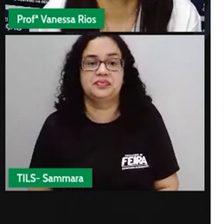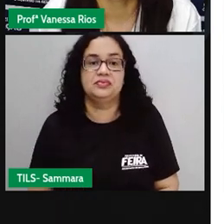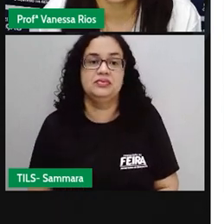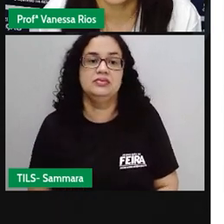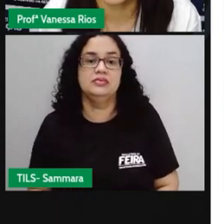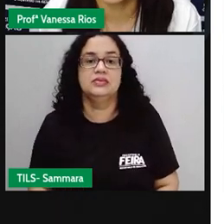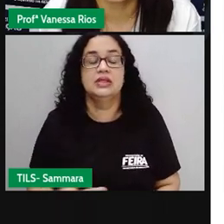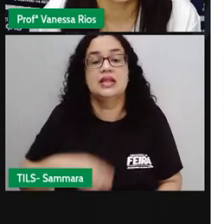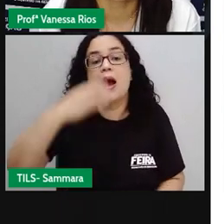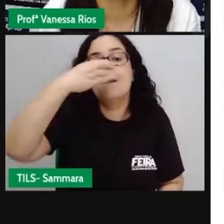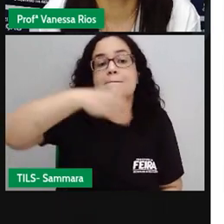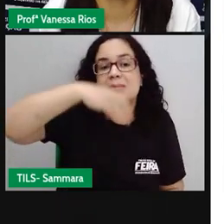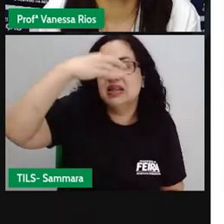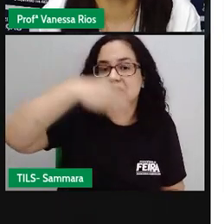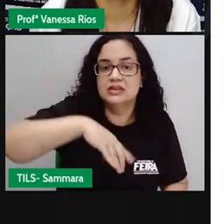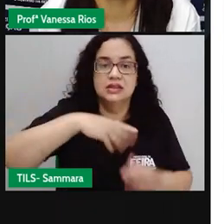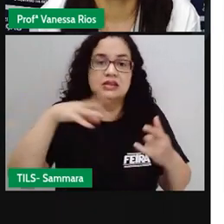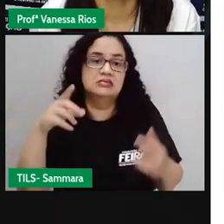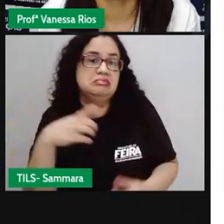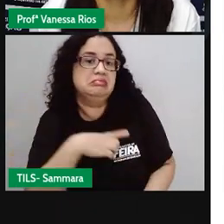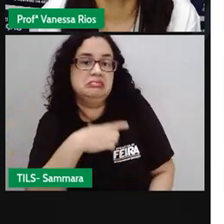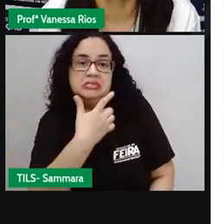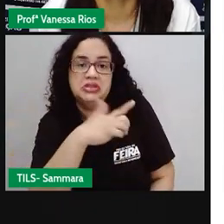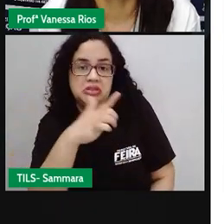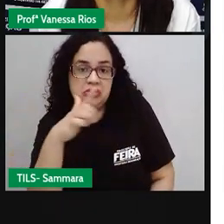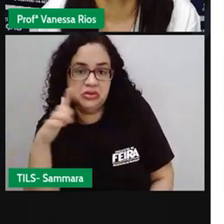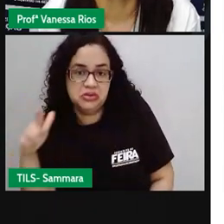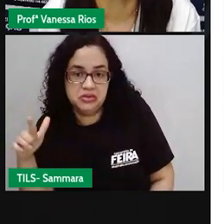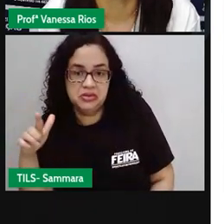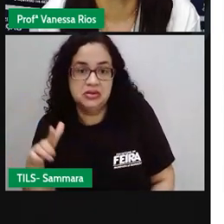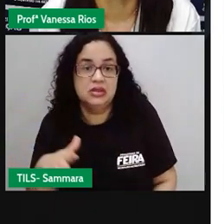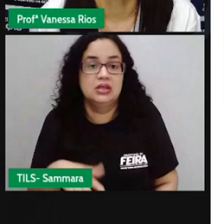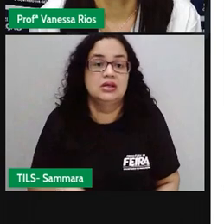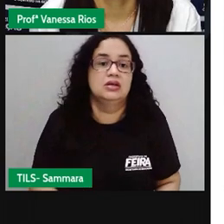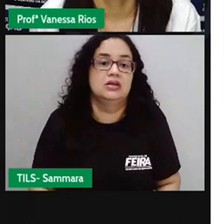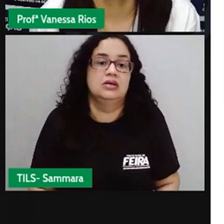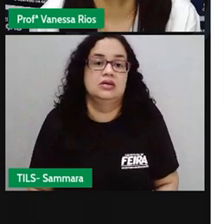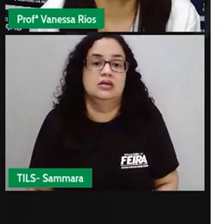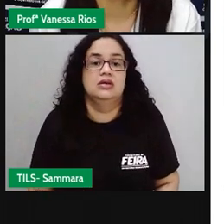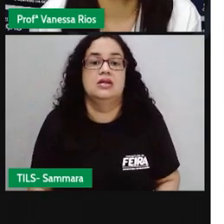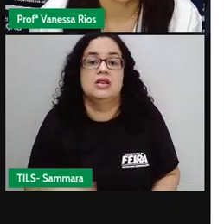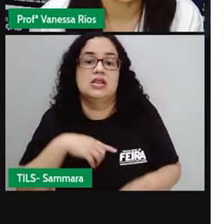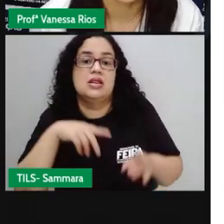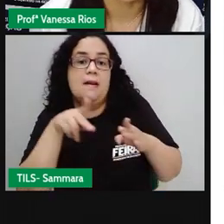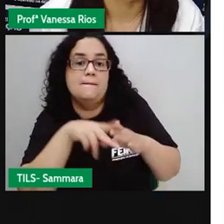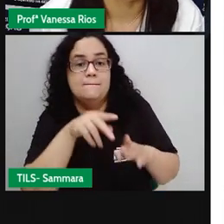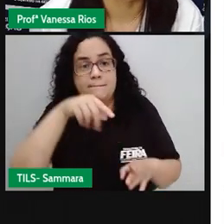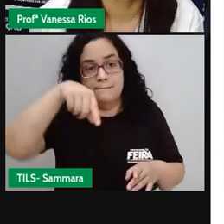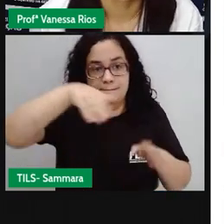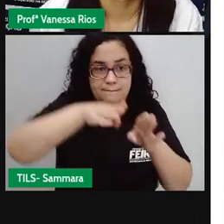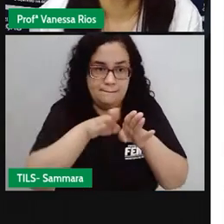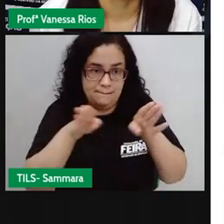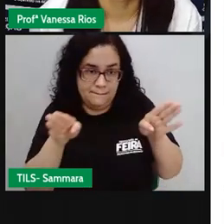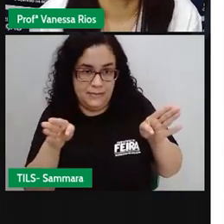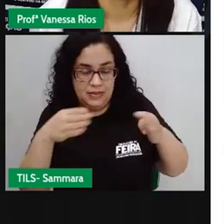Na maçã, que também não apareceu. E no pé da mesa.